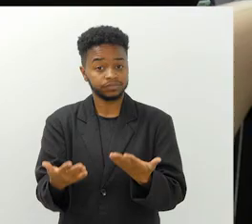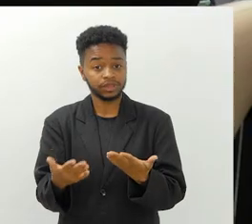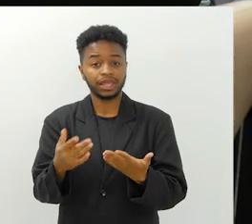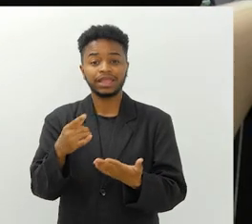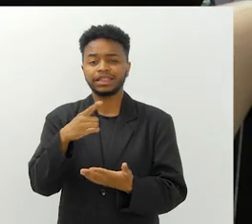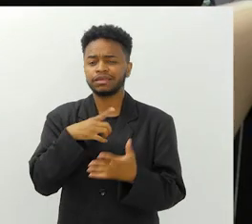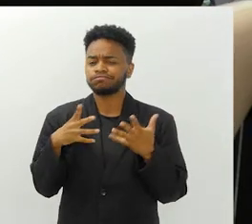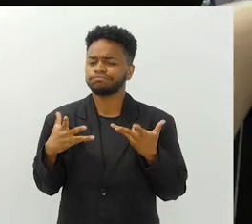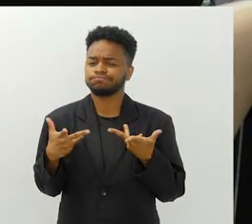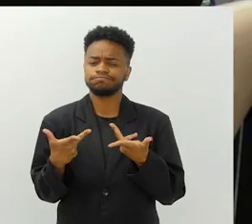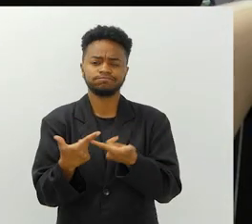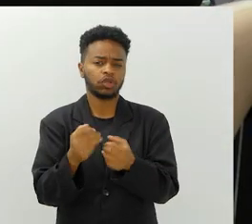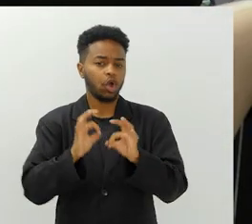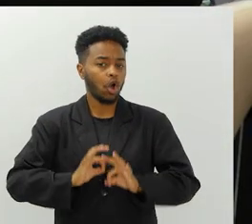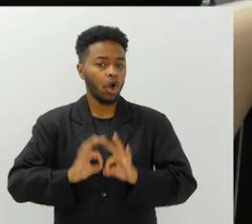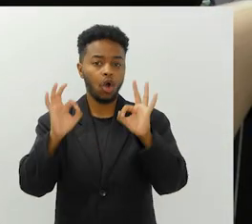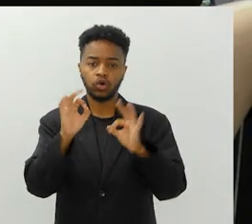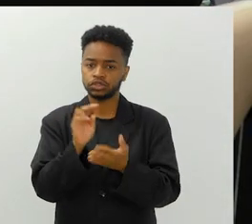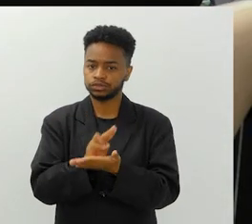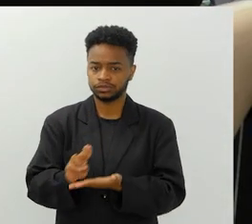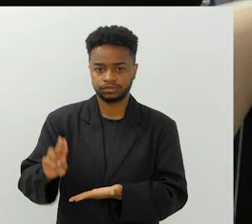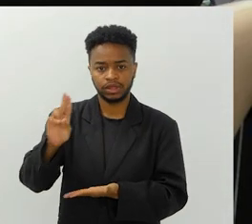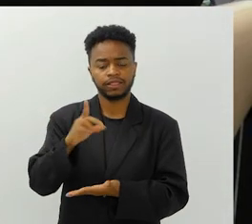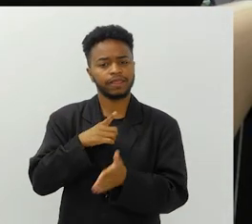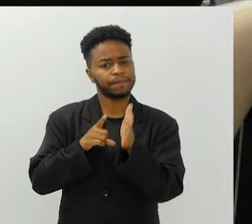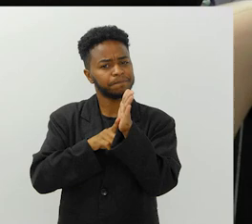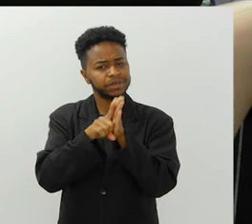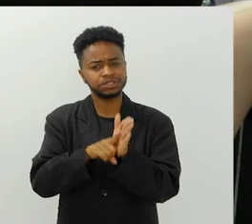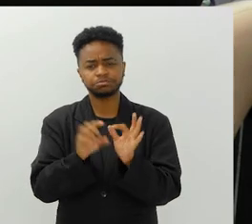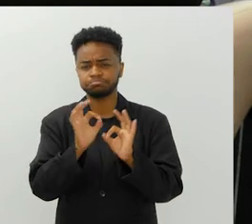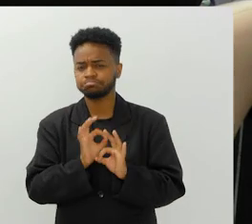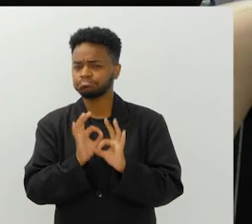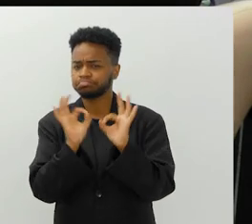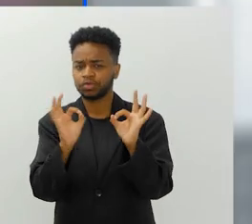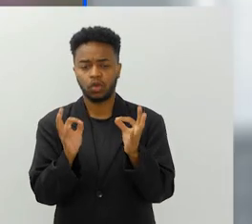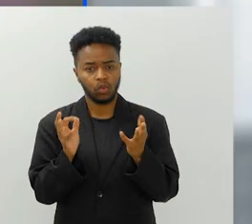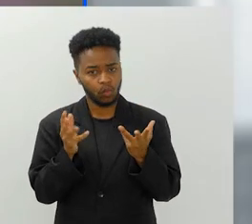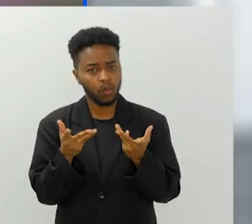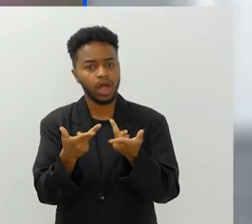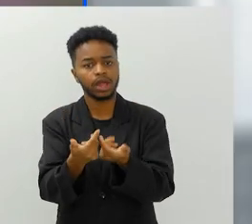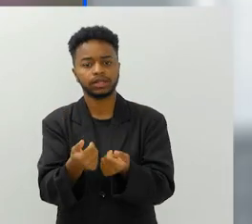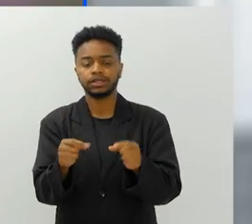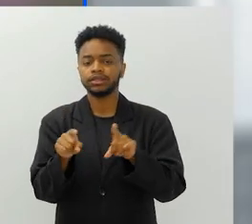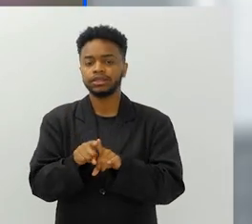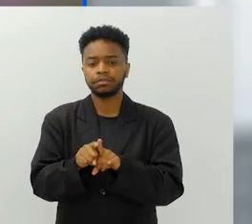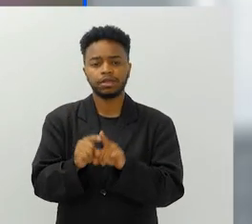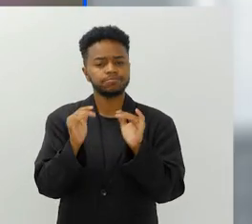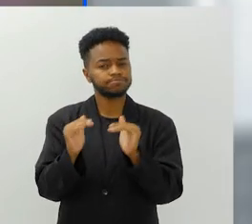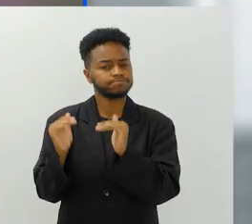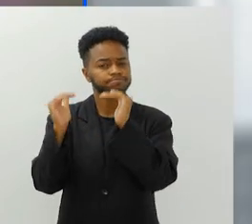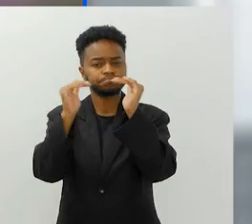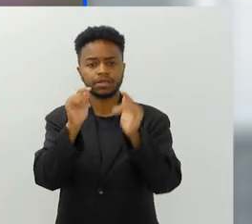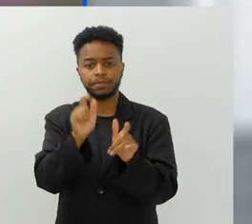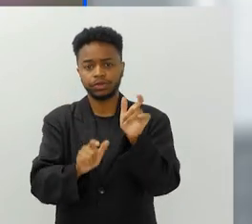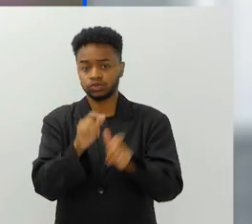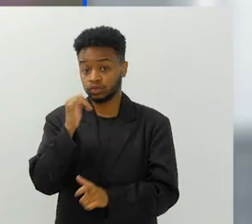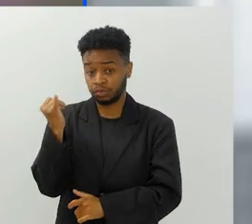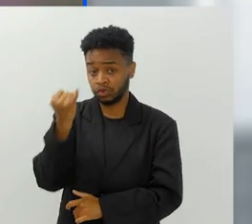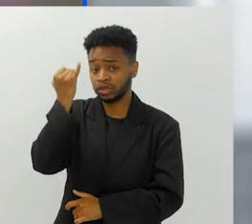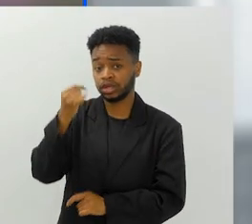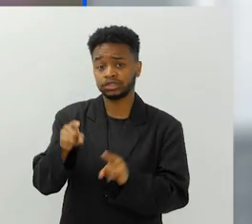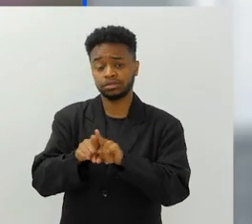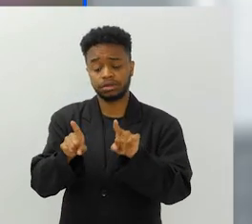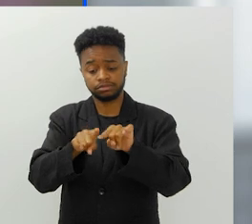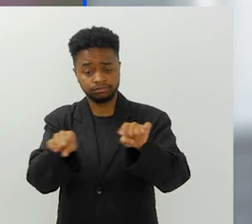nós temos excelentes universidades com excelentes pesquisadores, grandes pesquisadores,